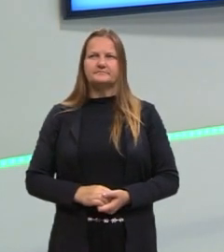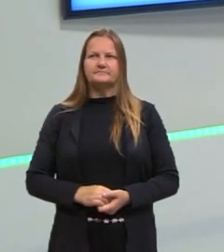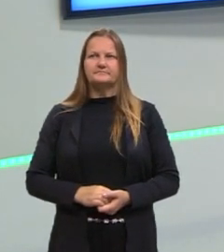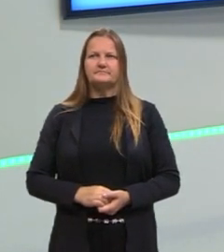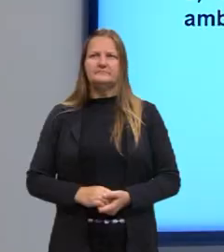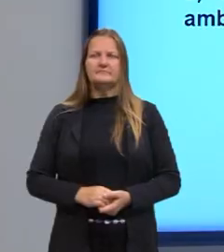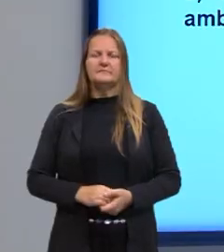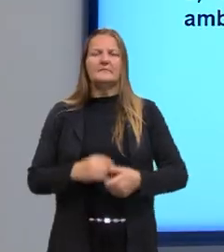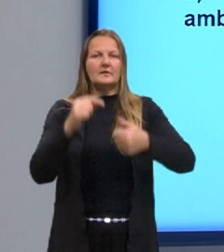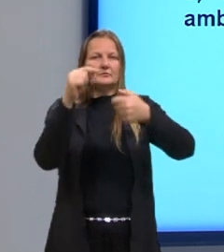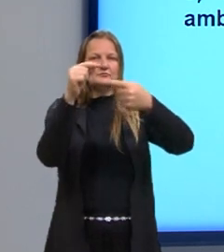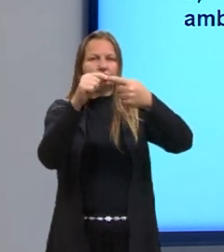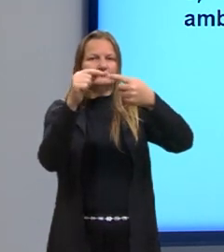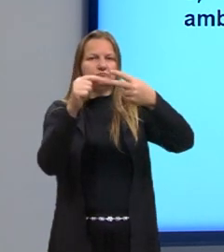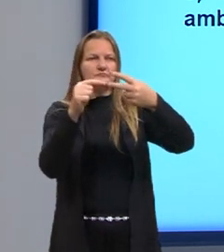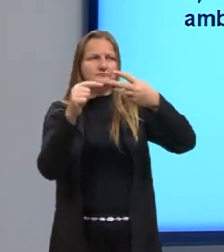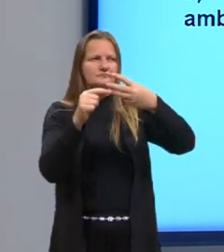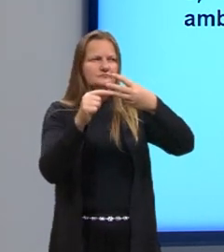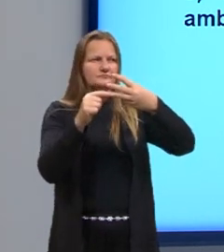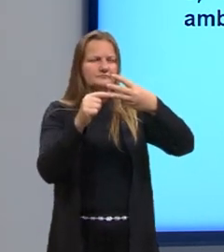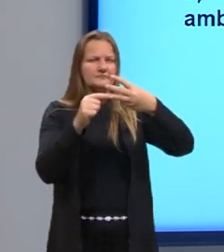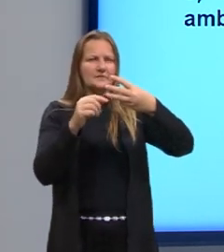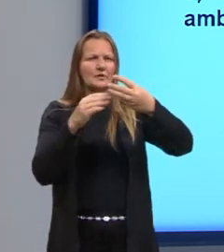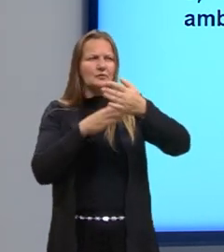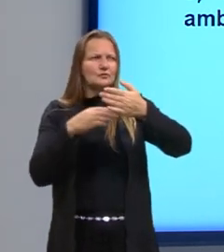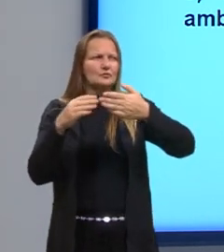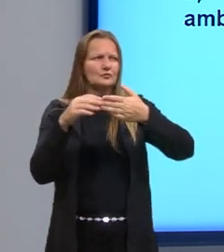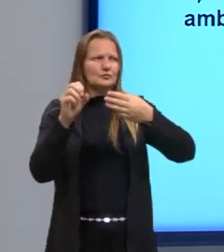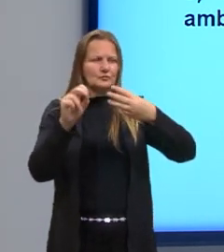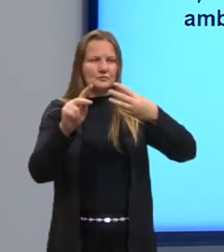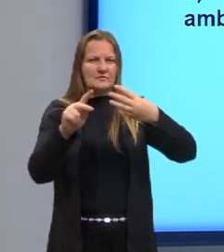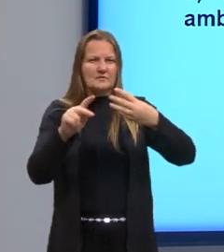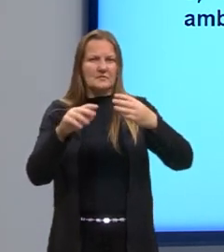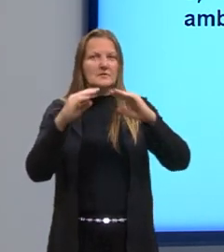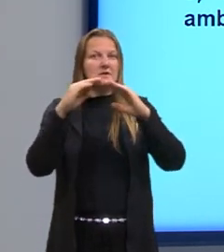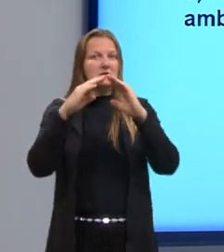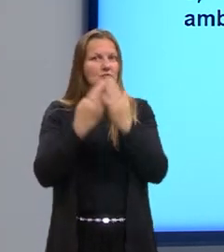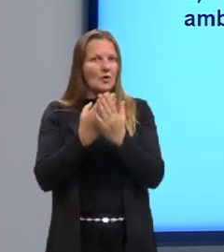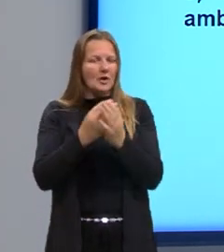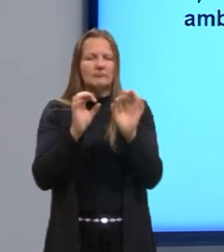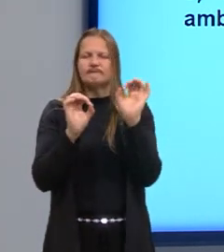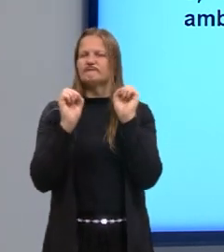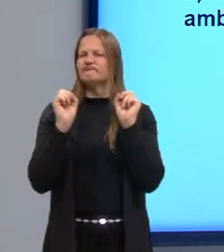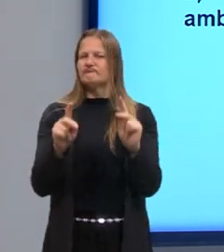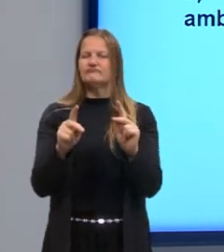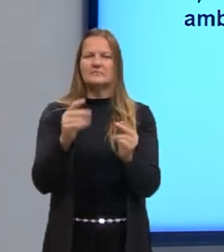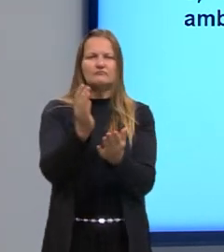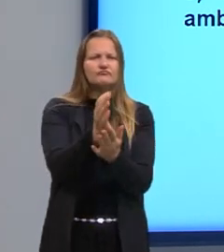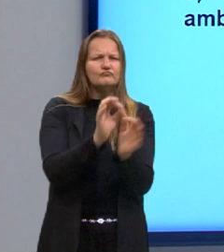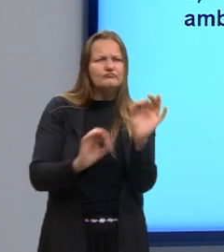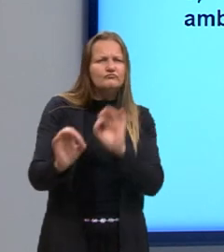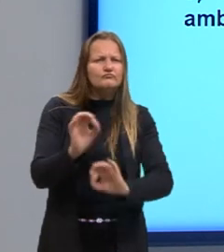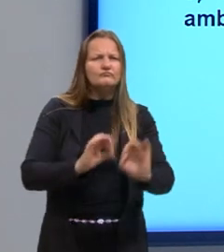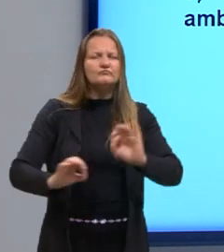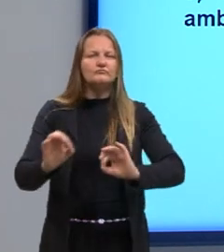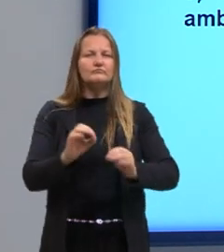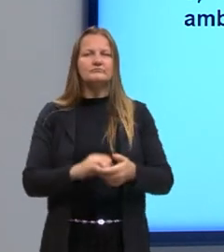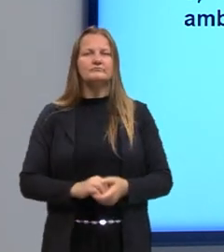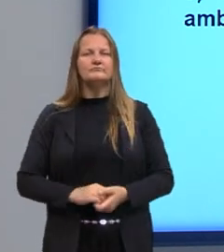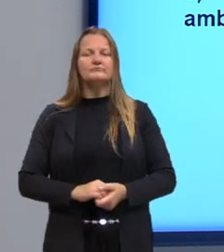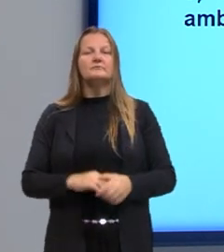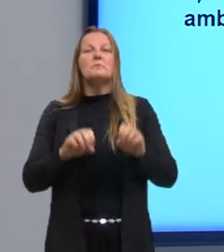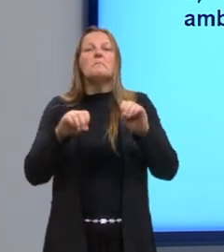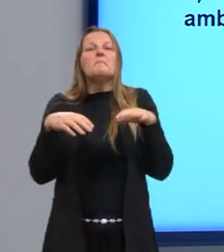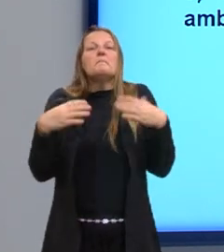Aqui, lembra que eu falei que lá na escola está tudo ok, na comunidade escolar está tudo ok. Tudo separaram o lixo direitinho, está tudo certo. Tá,